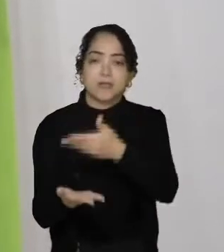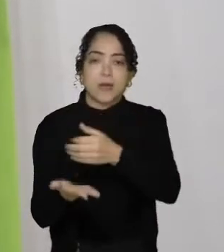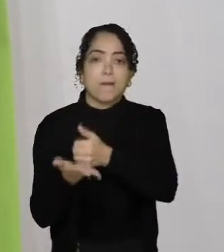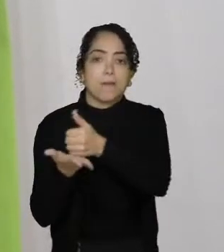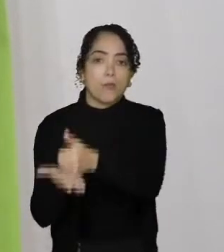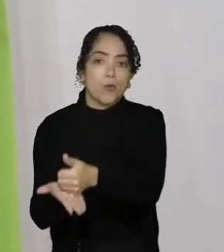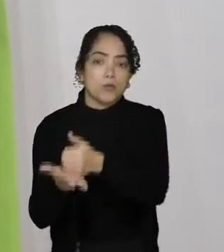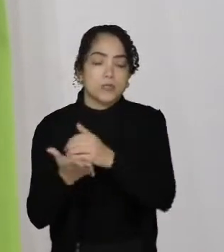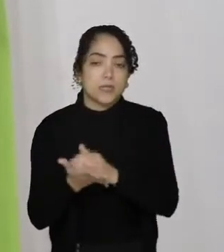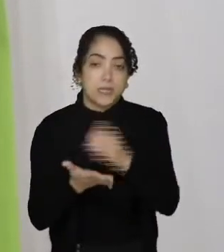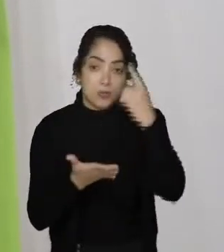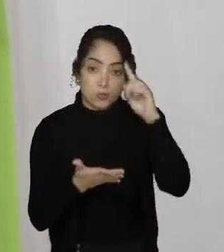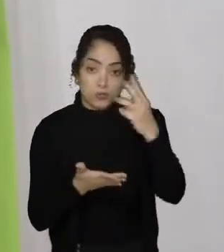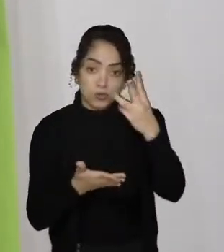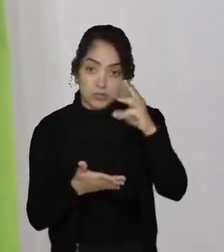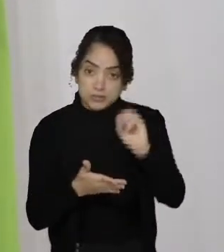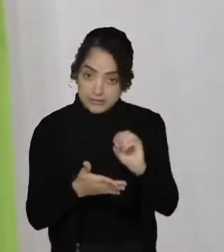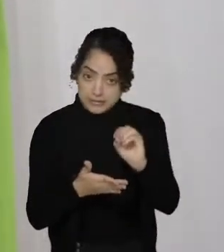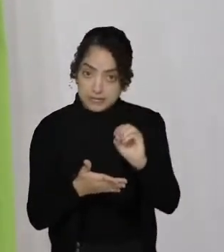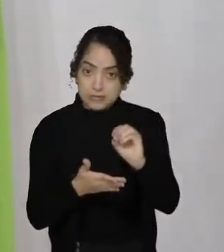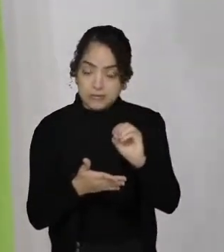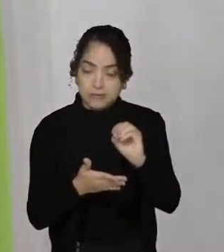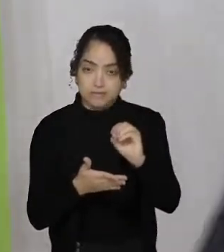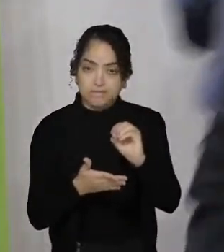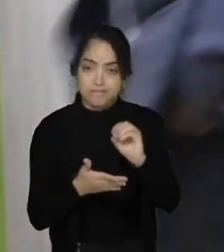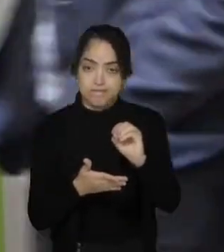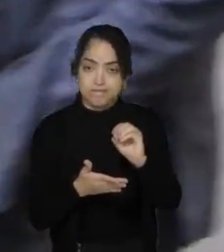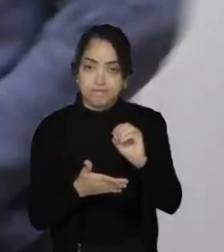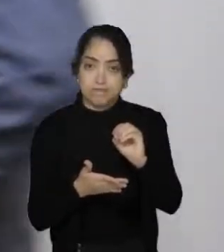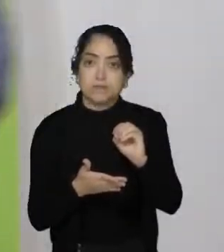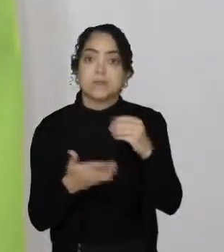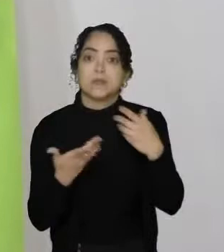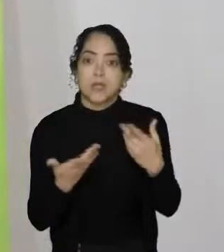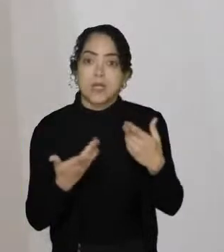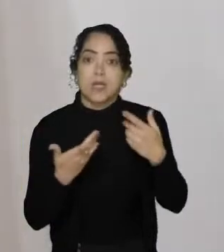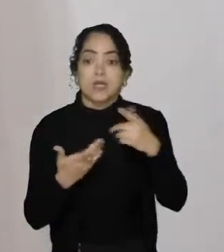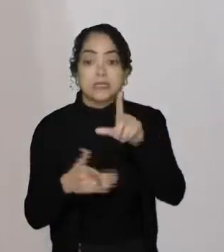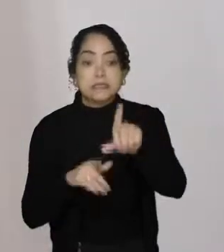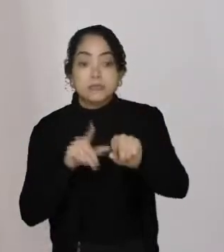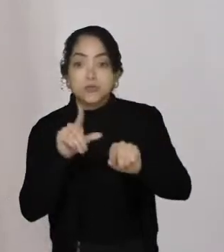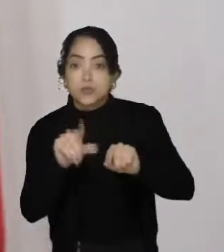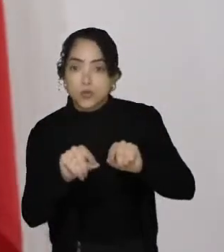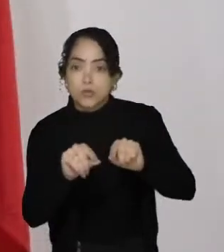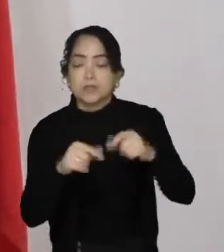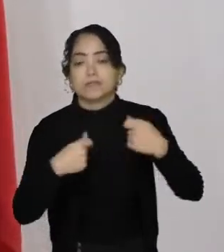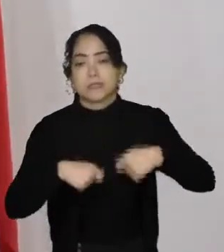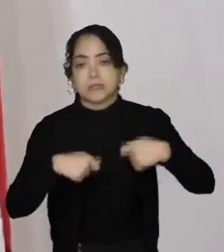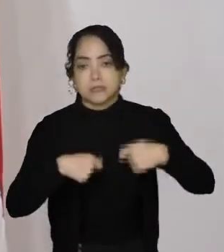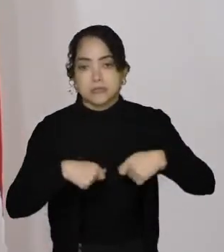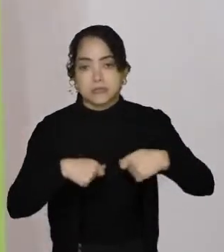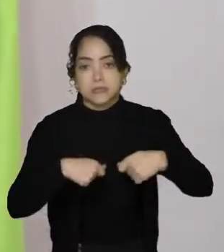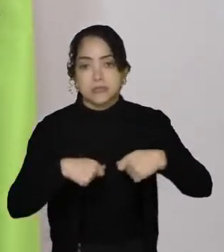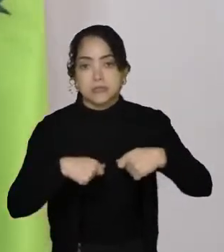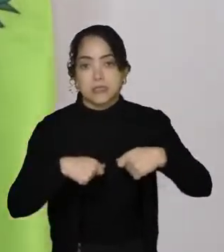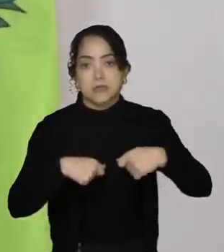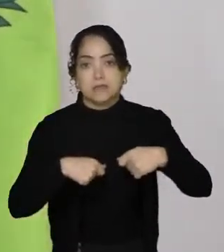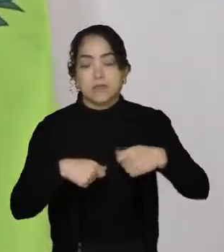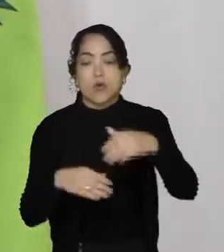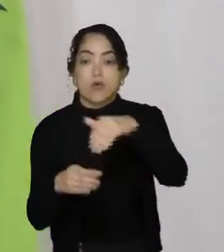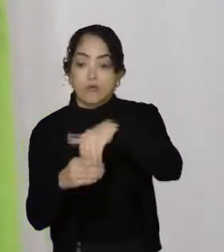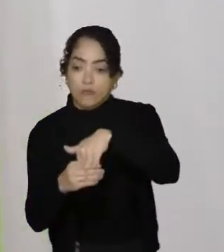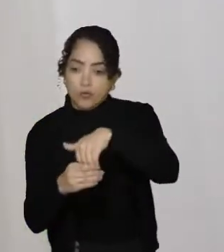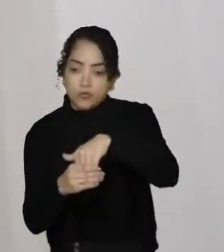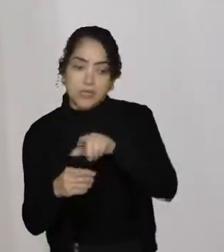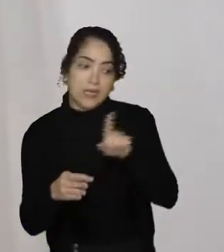E no dia 30, nós vamos ter que fazer uma escolha. Ou nós vamos votar num cara